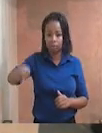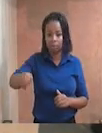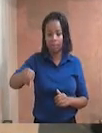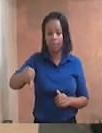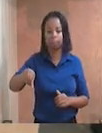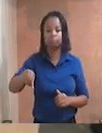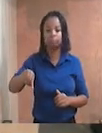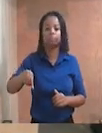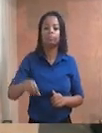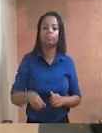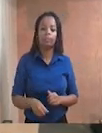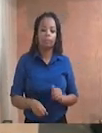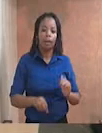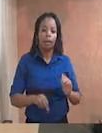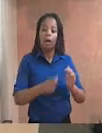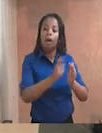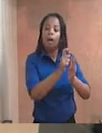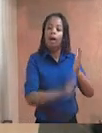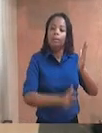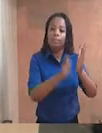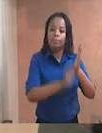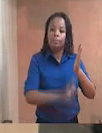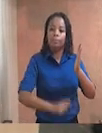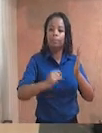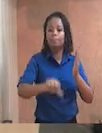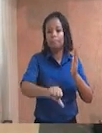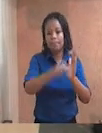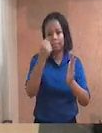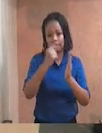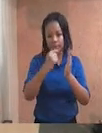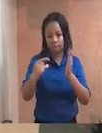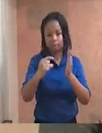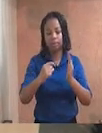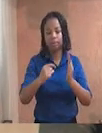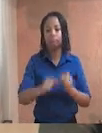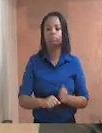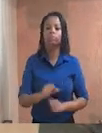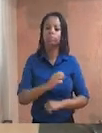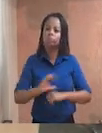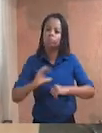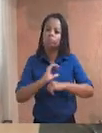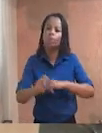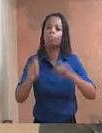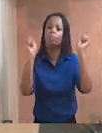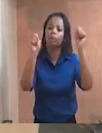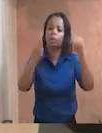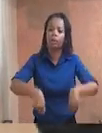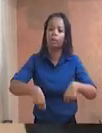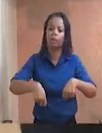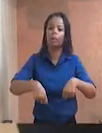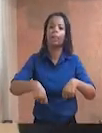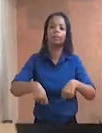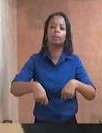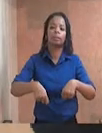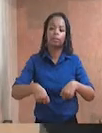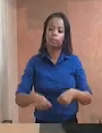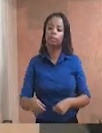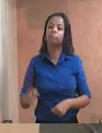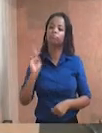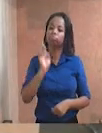Parágrafo 1º. No Instituto, instituindo outro motivo, que por si só